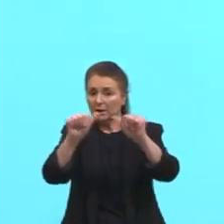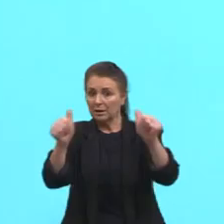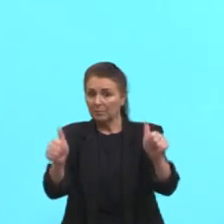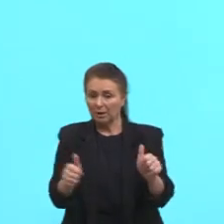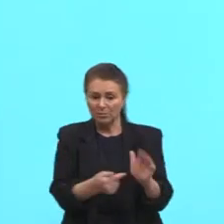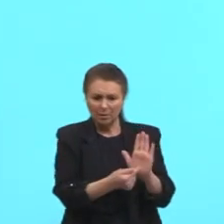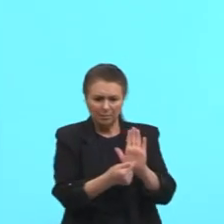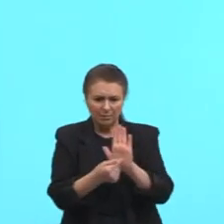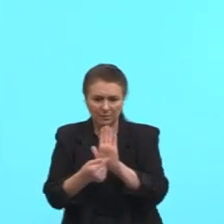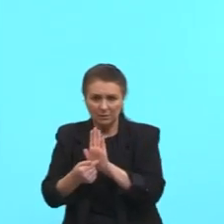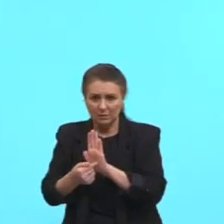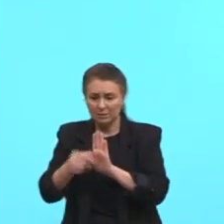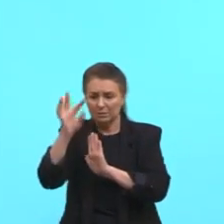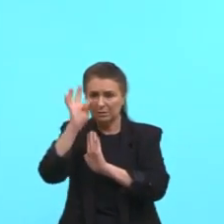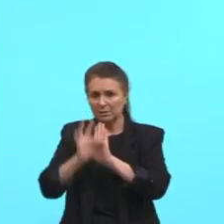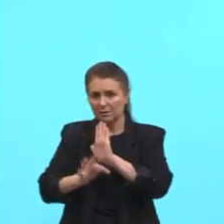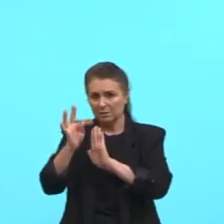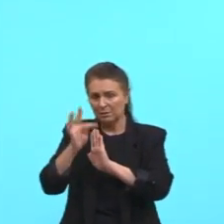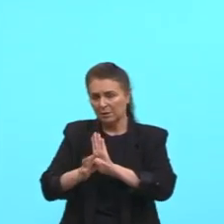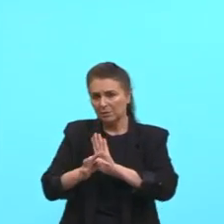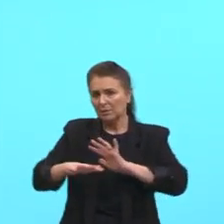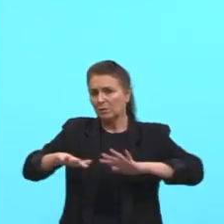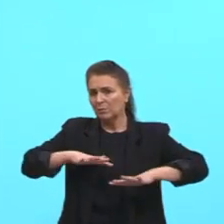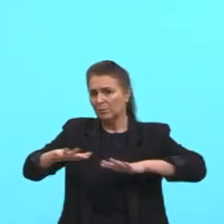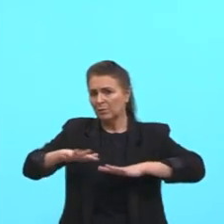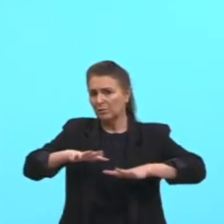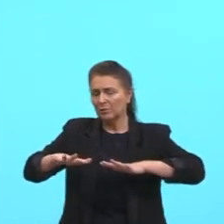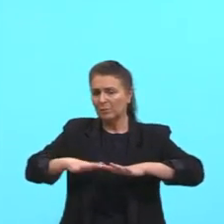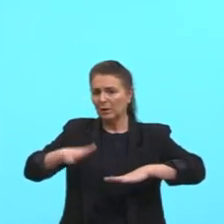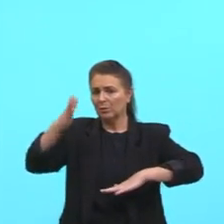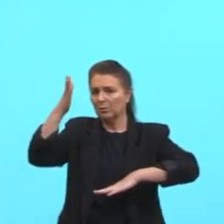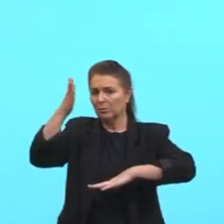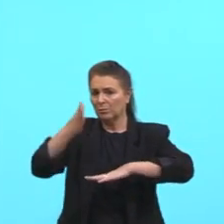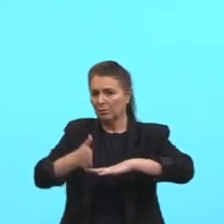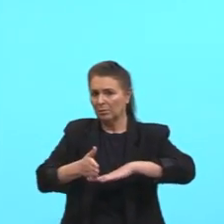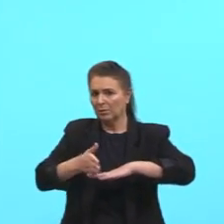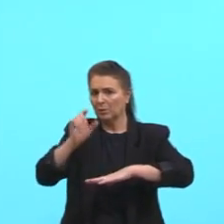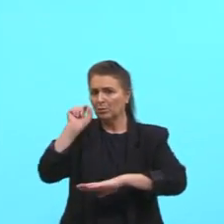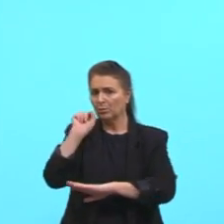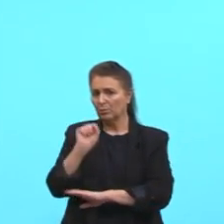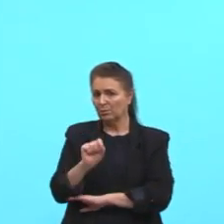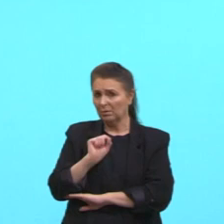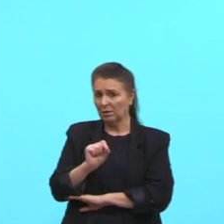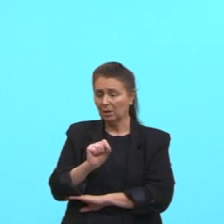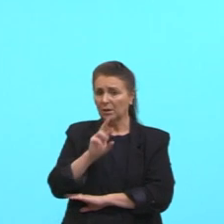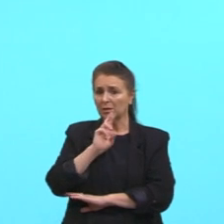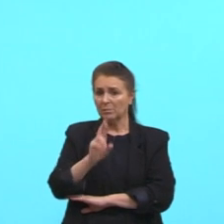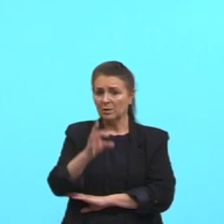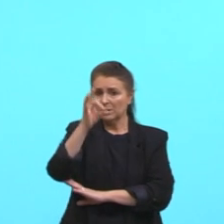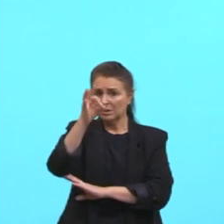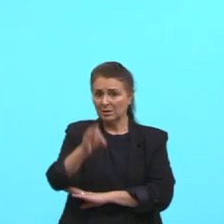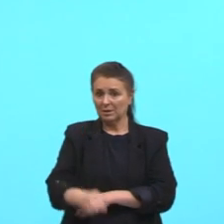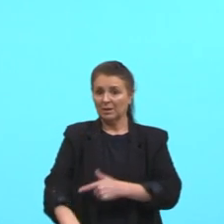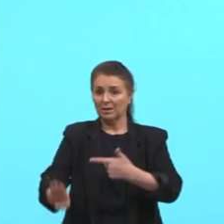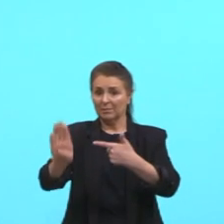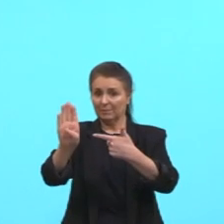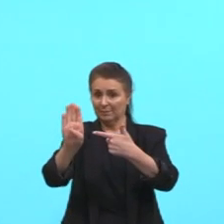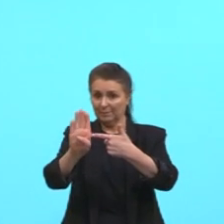apresentada no texto integra um movimento contemporâneo de resposta certa, B,